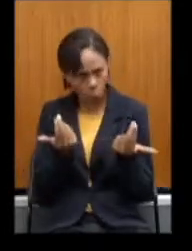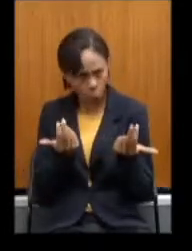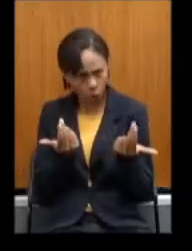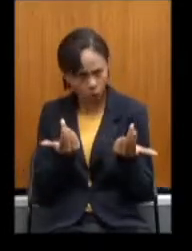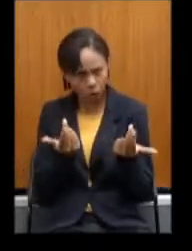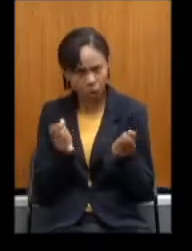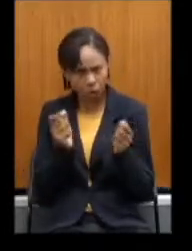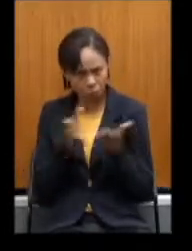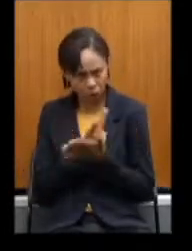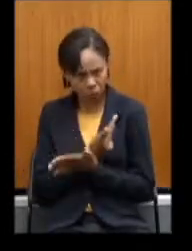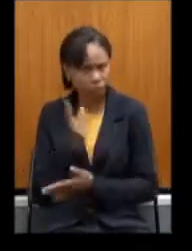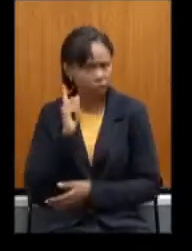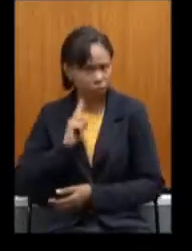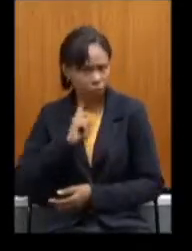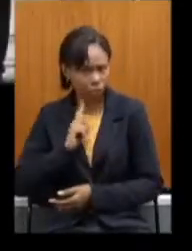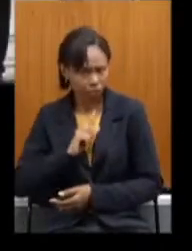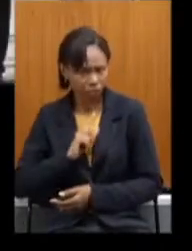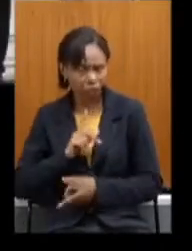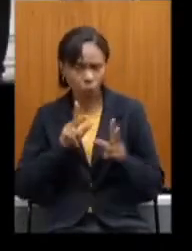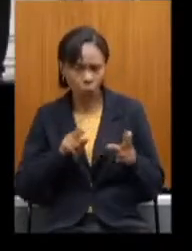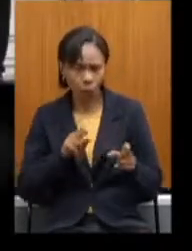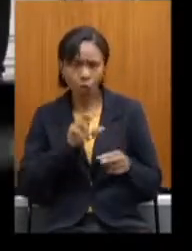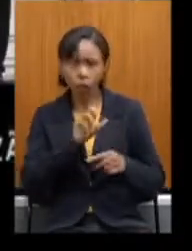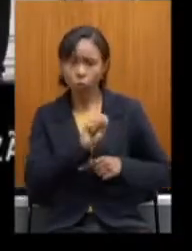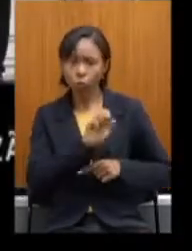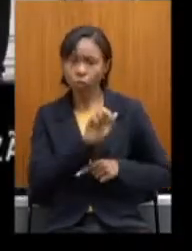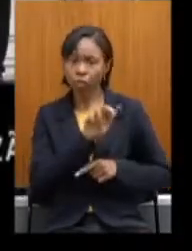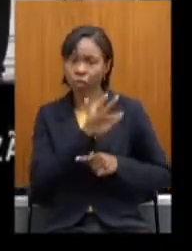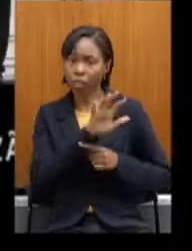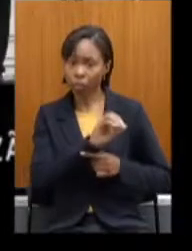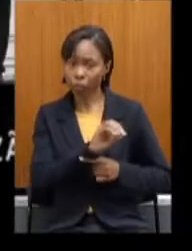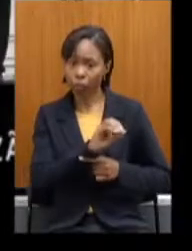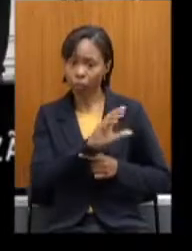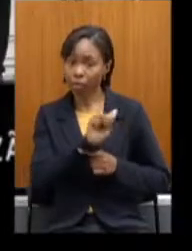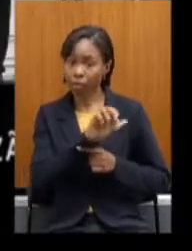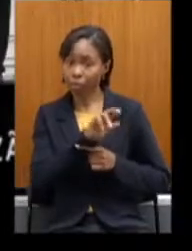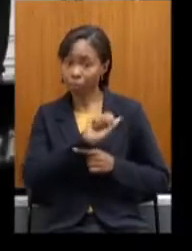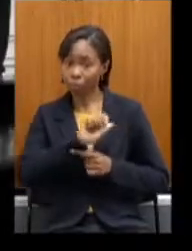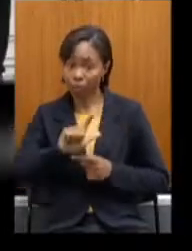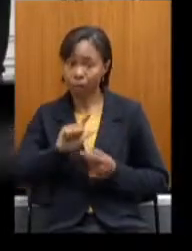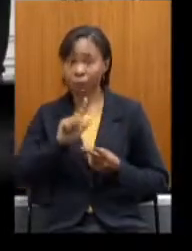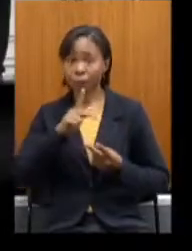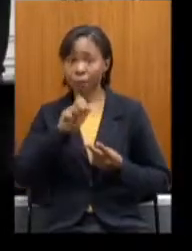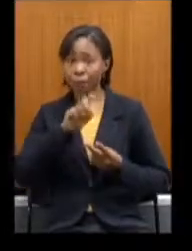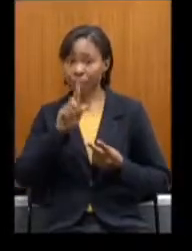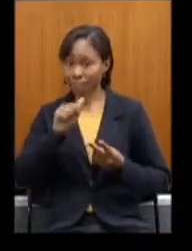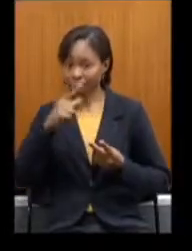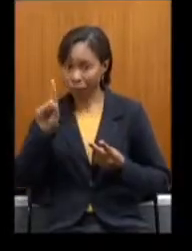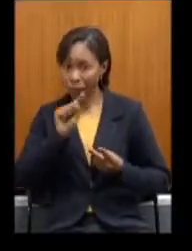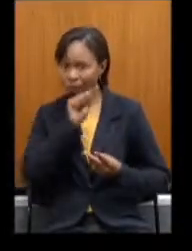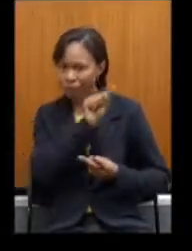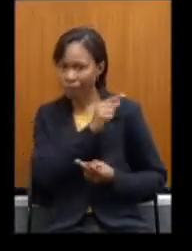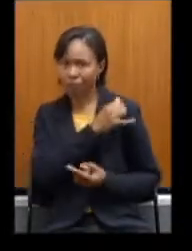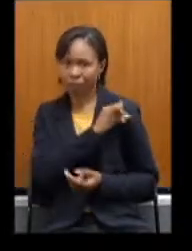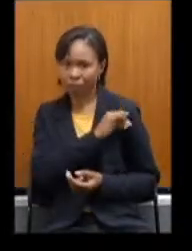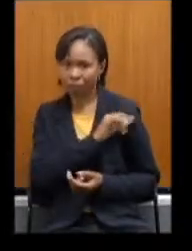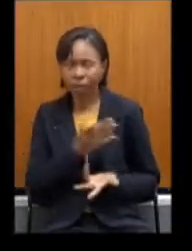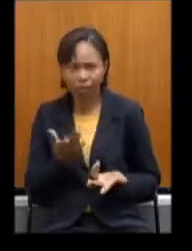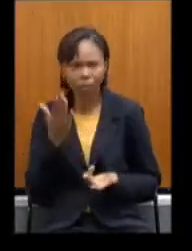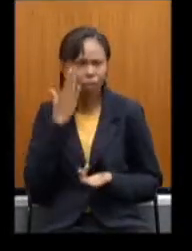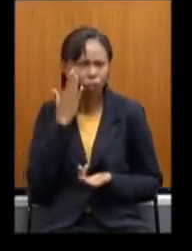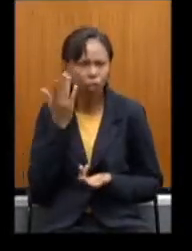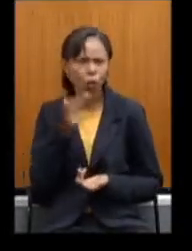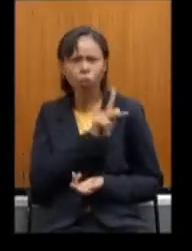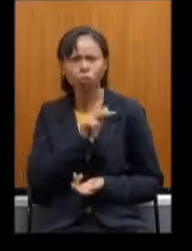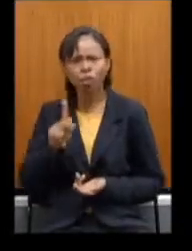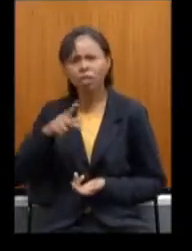O mesmo que aconteceu Nas gestões De Sérgio Cabral E Pesão No estado fluminense? Sabiam que o presidente Da MG Prev